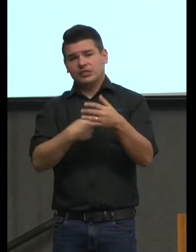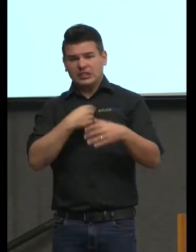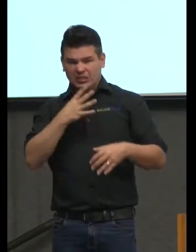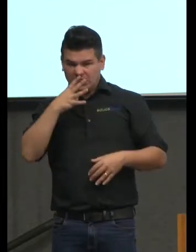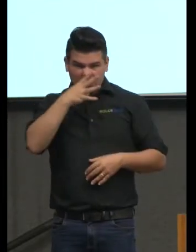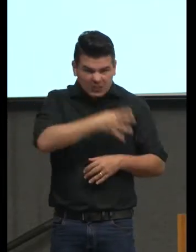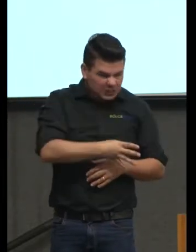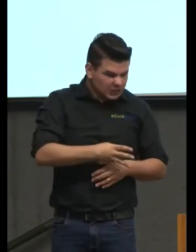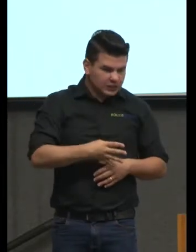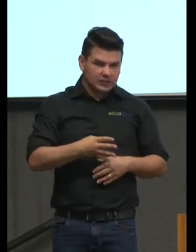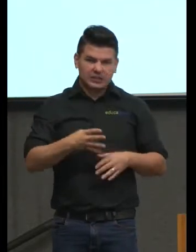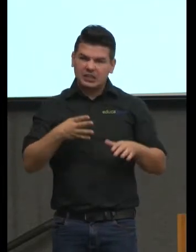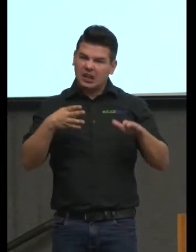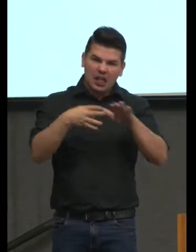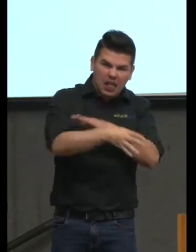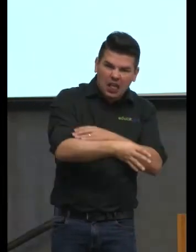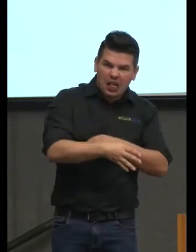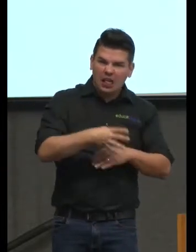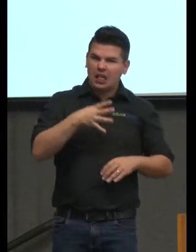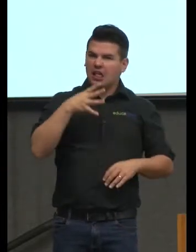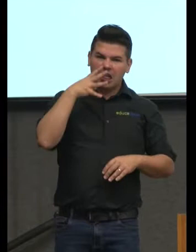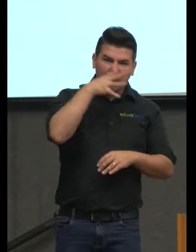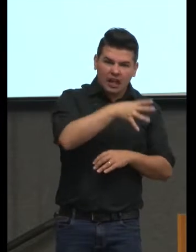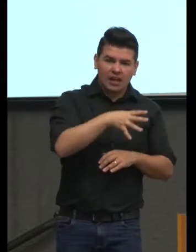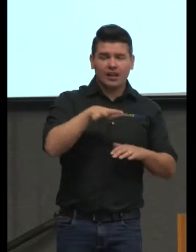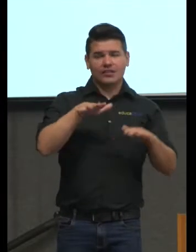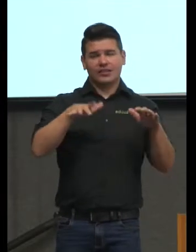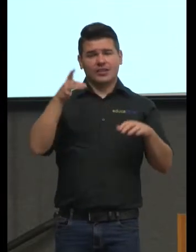somos não é somos